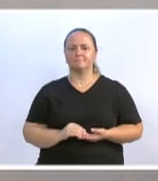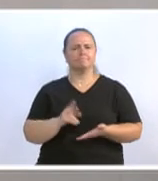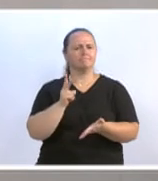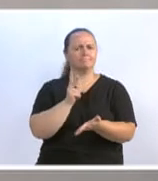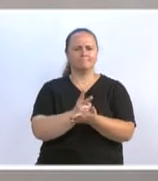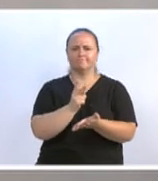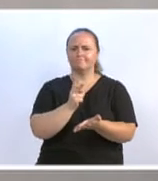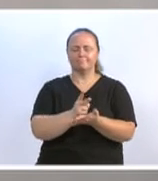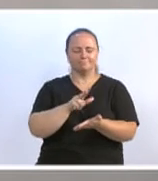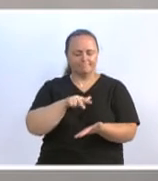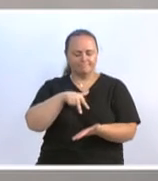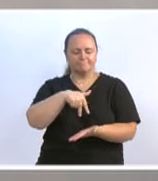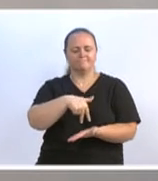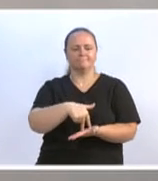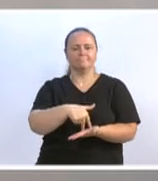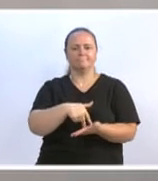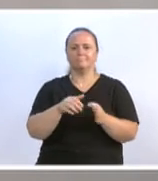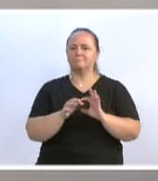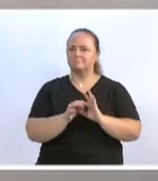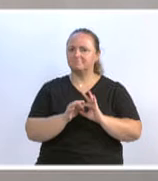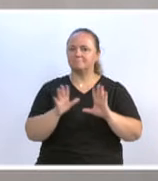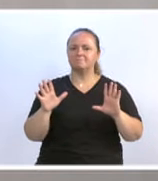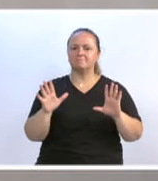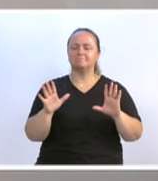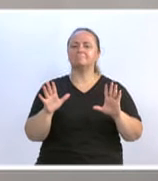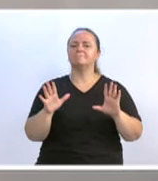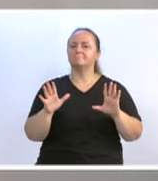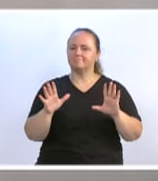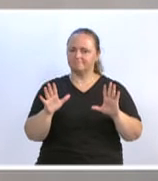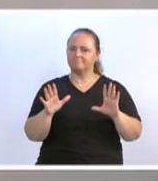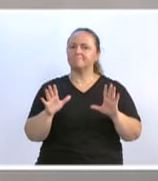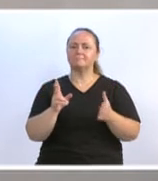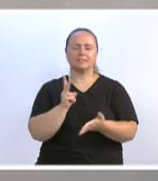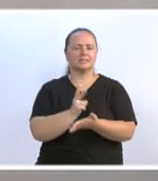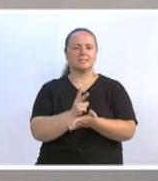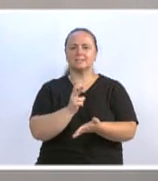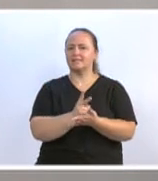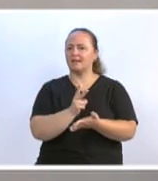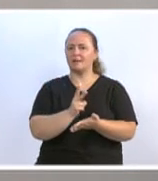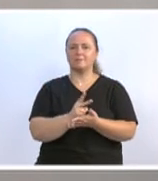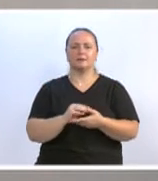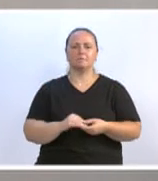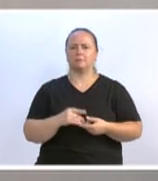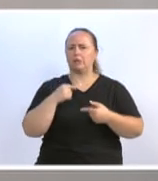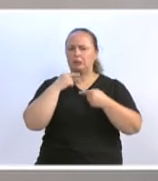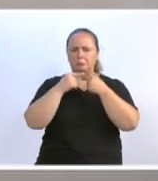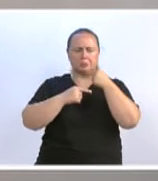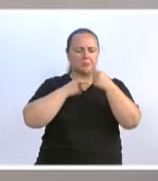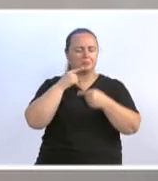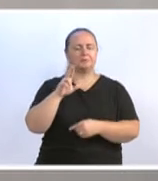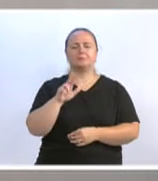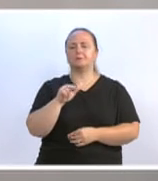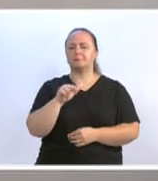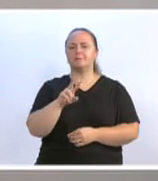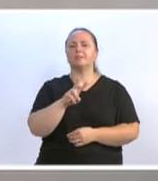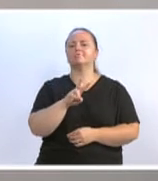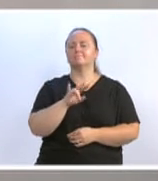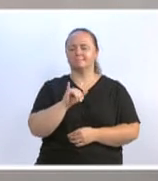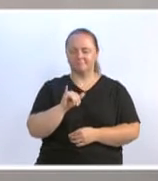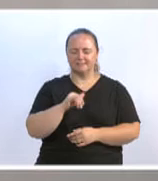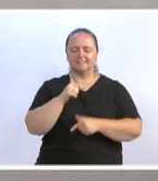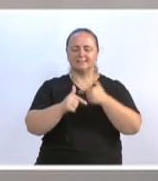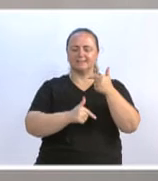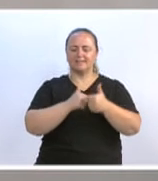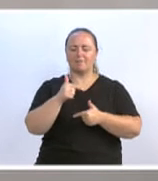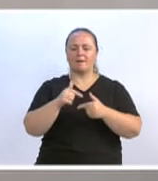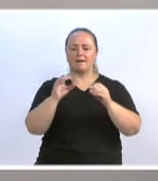disposto, sempre disponível, então, realmente, eu não tenho dúvidas que fará um excelente governo